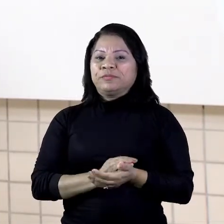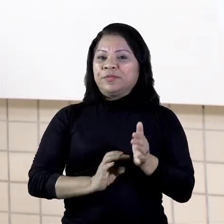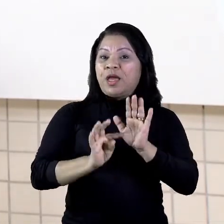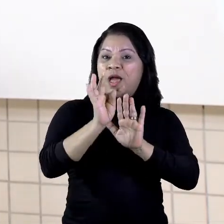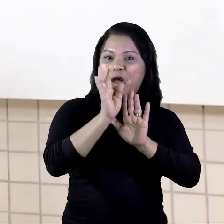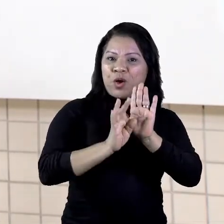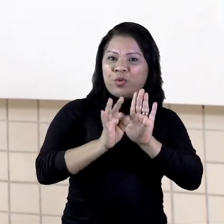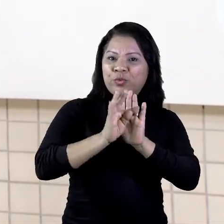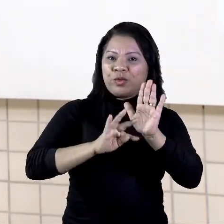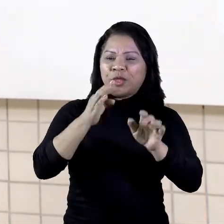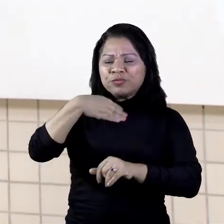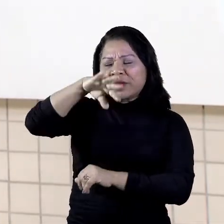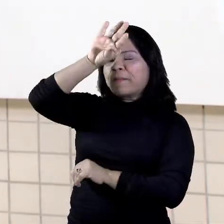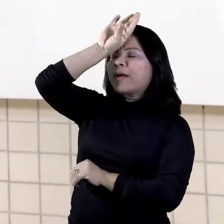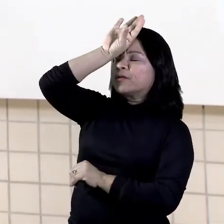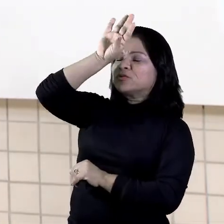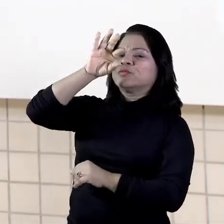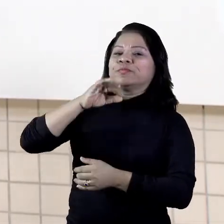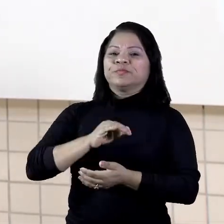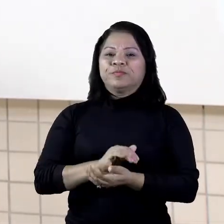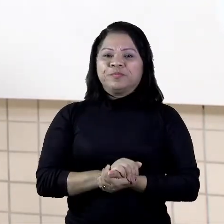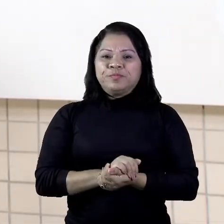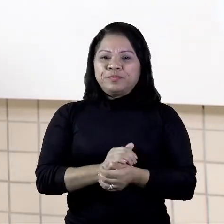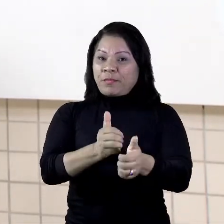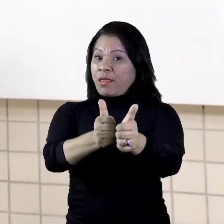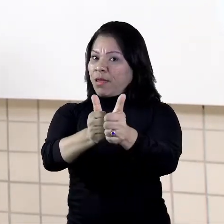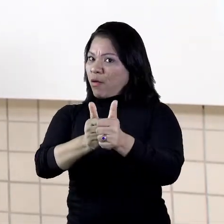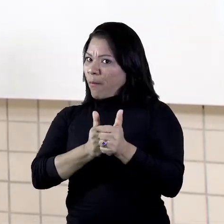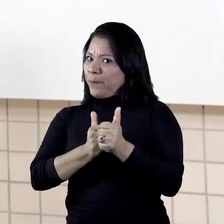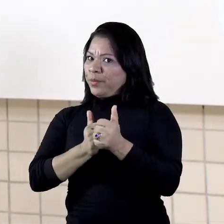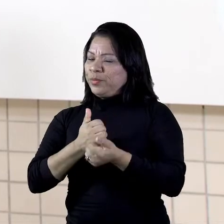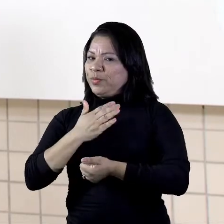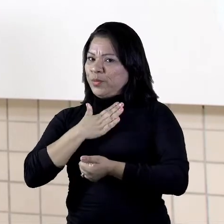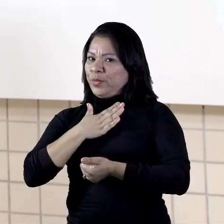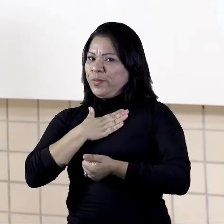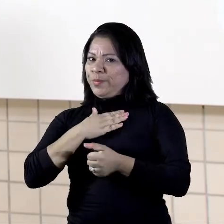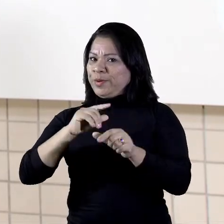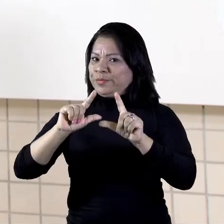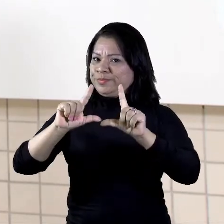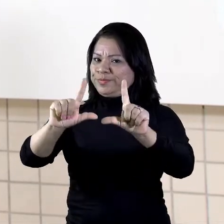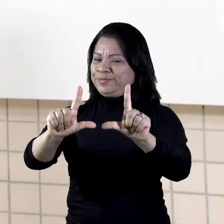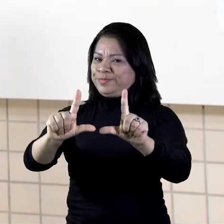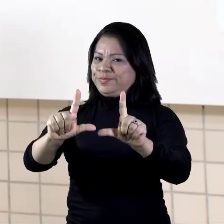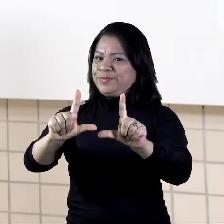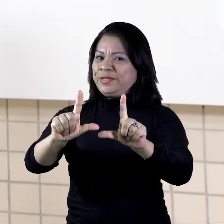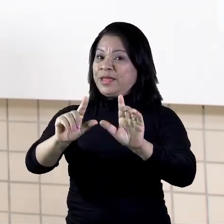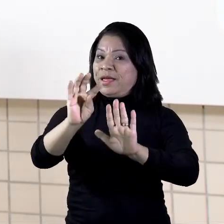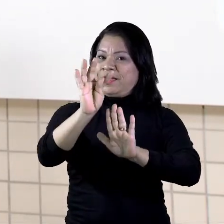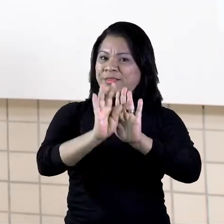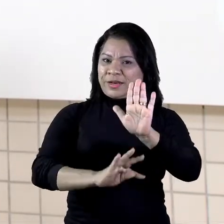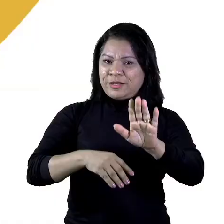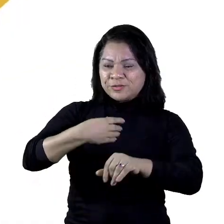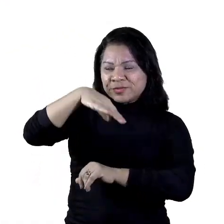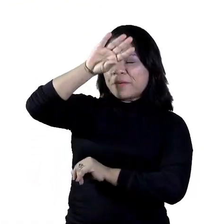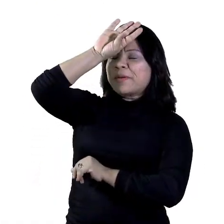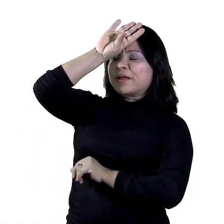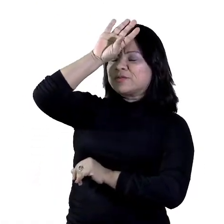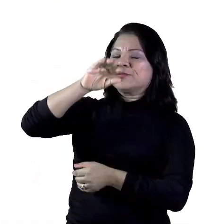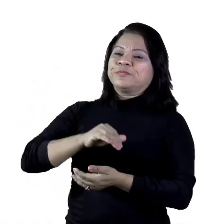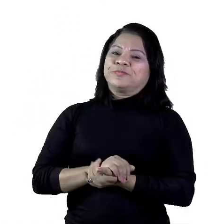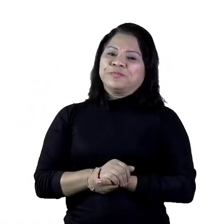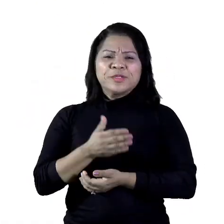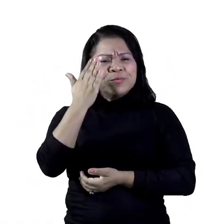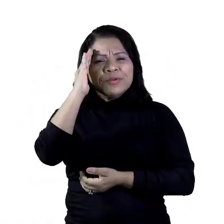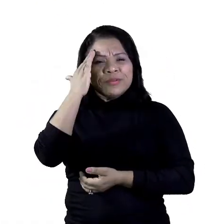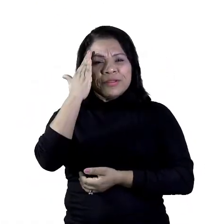dramático. Acompanha comigo aí na tela sobre texto dramático. Vamos entender.